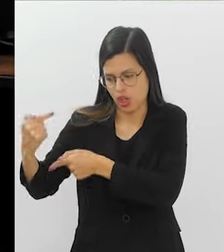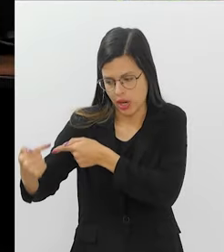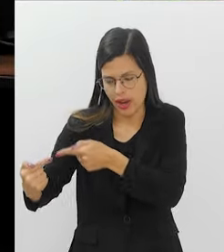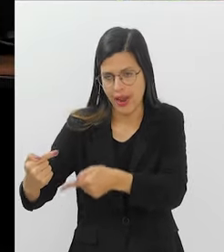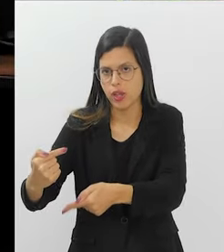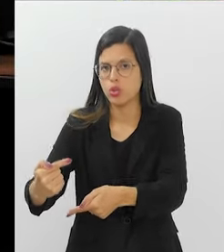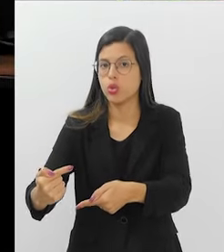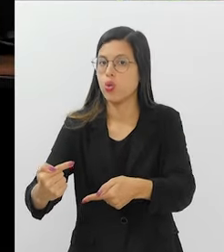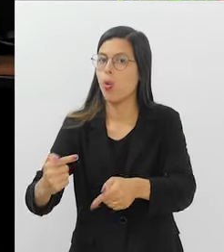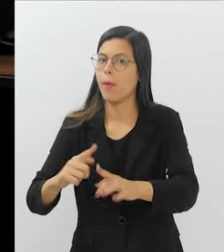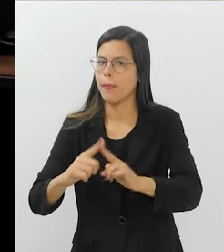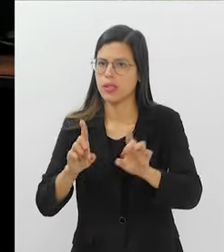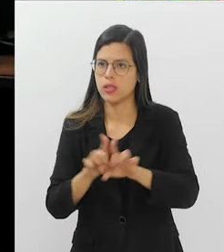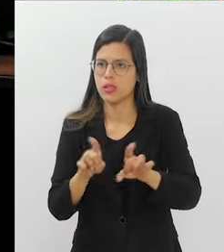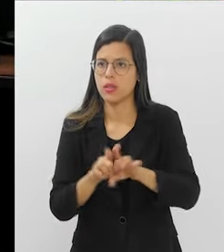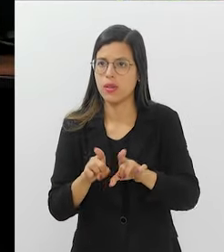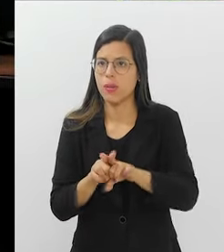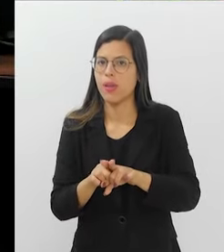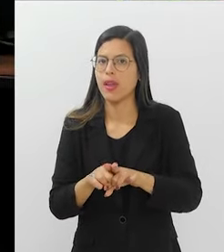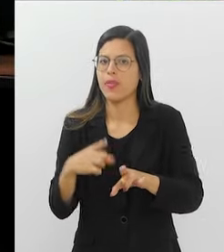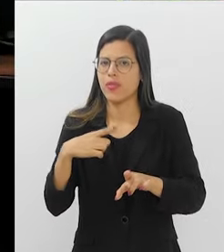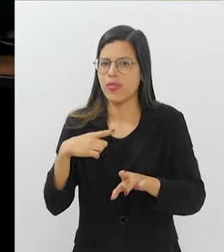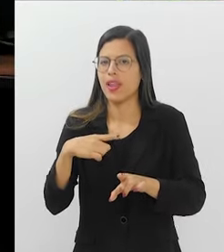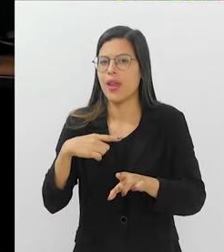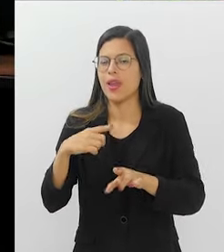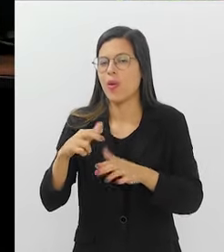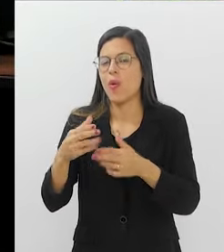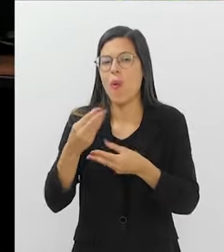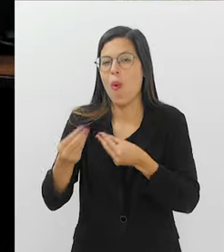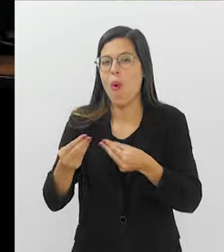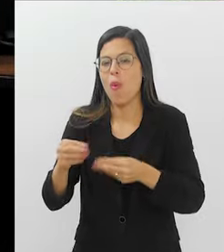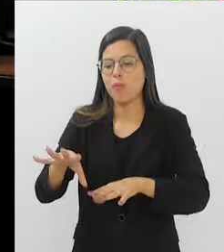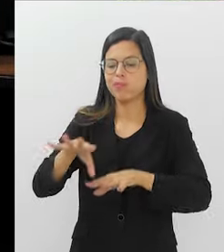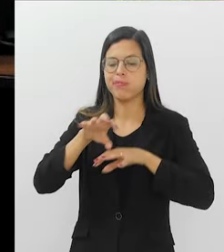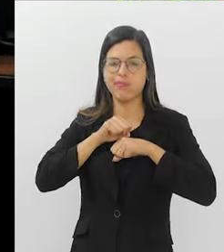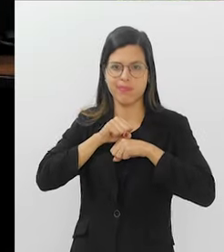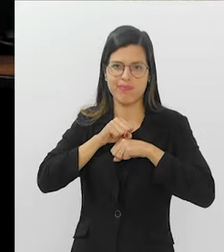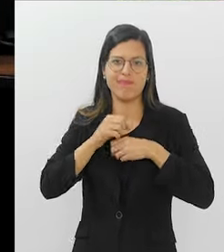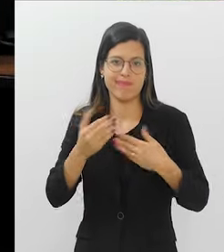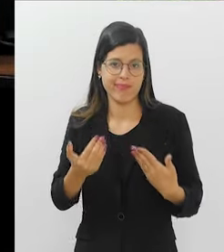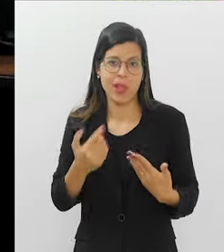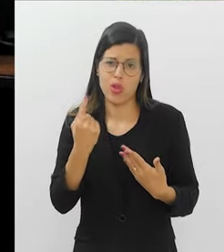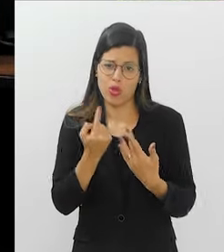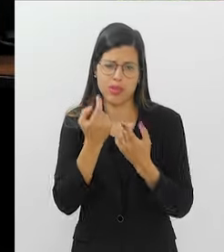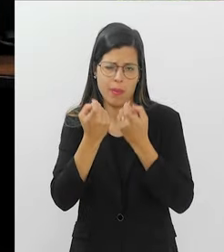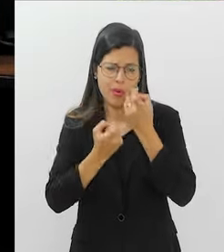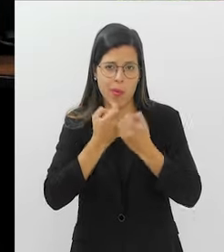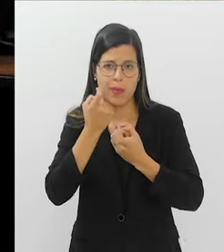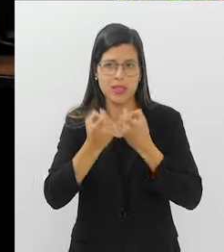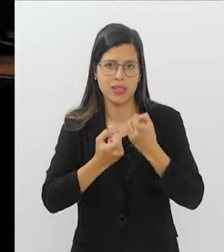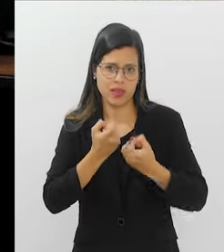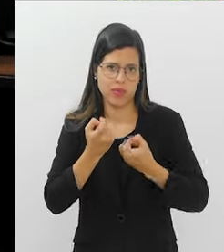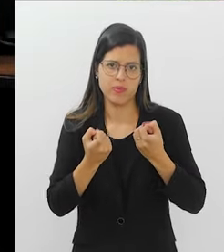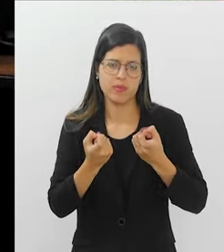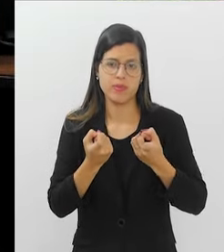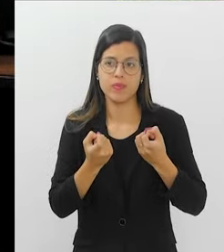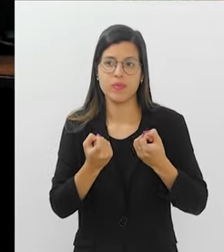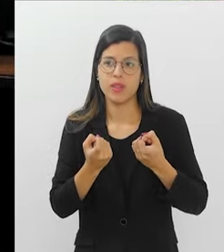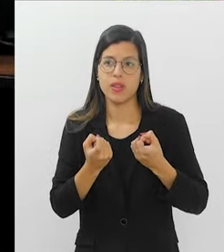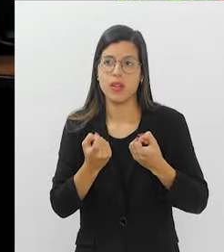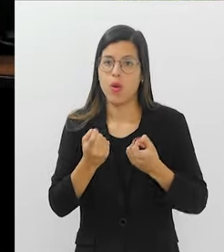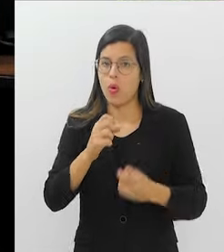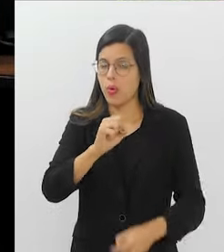questão genética, mas a gente também já tem a questão adquirida, que é a nossa maior preocupação.